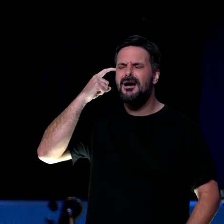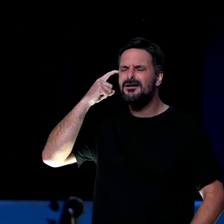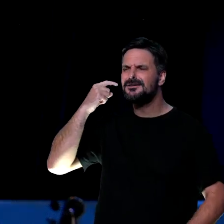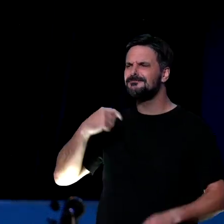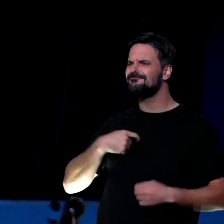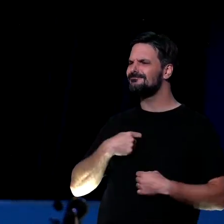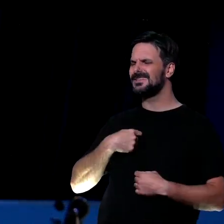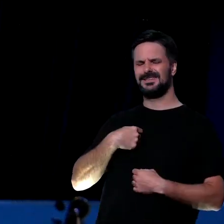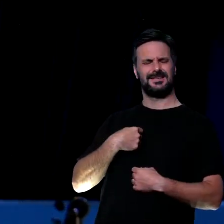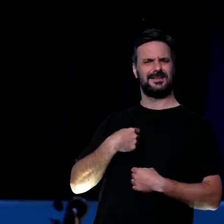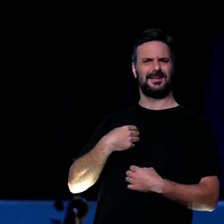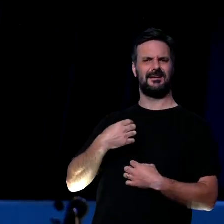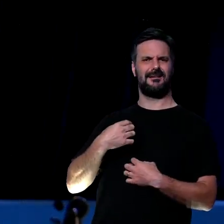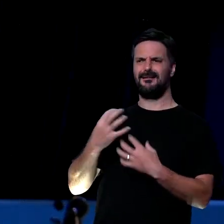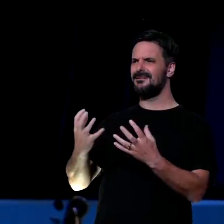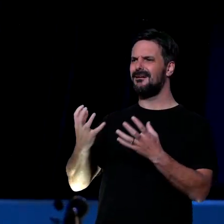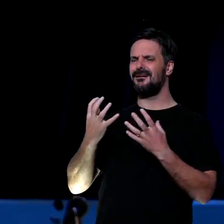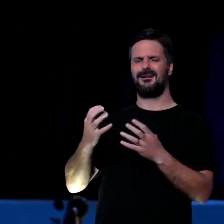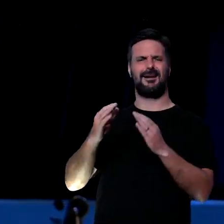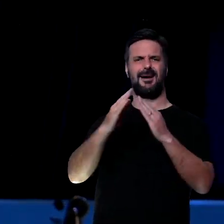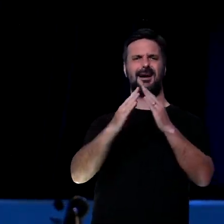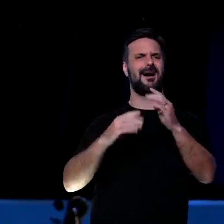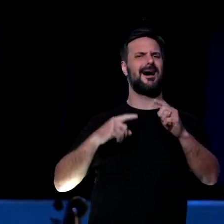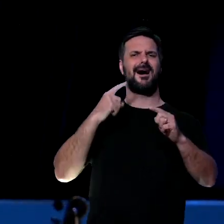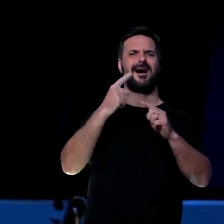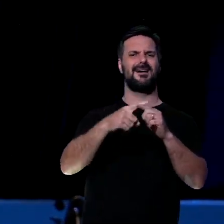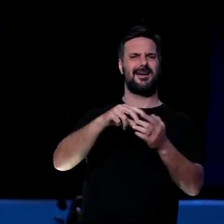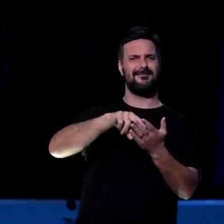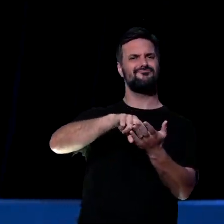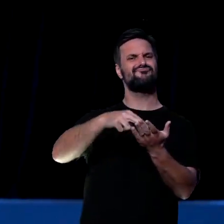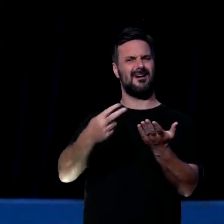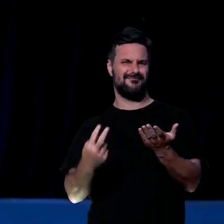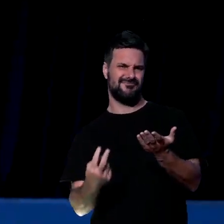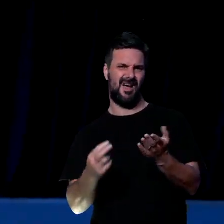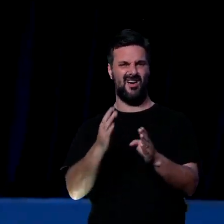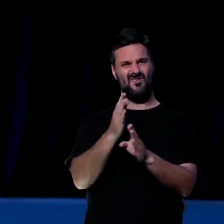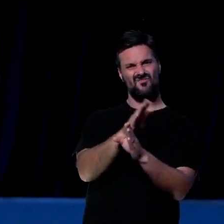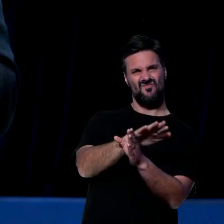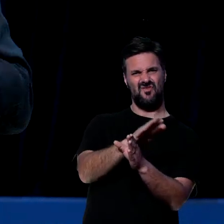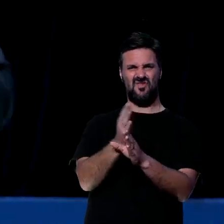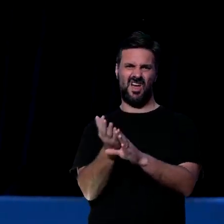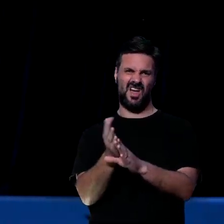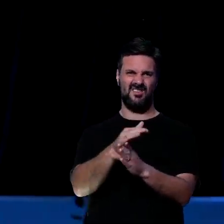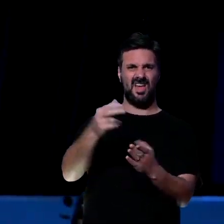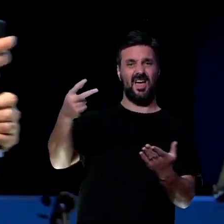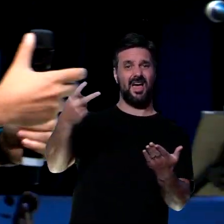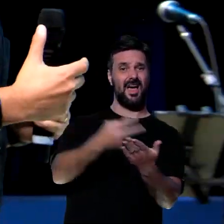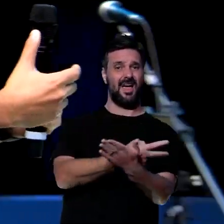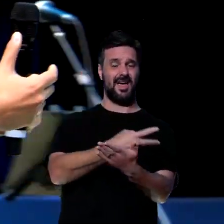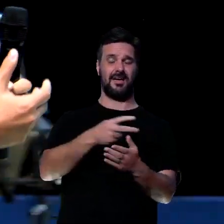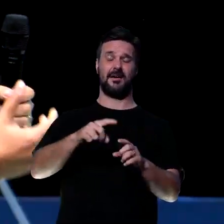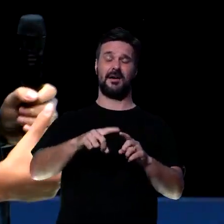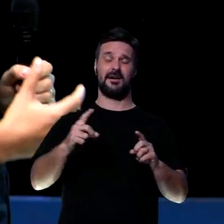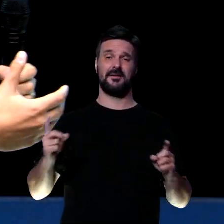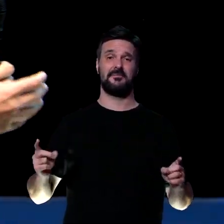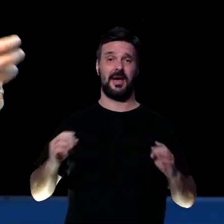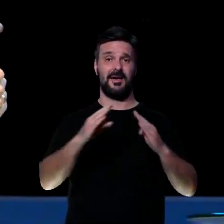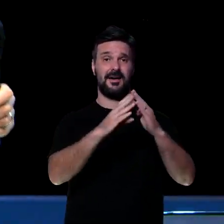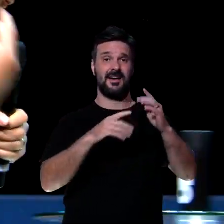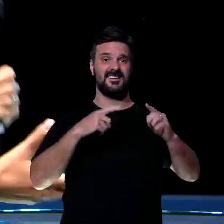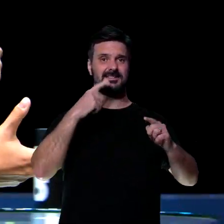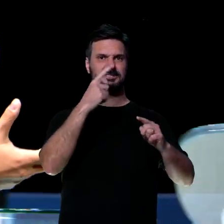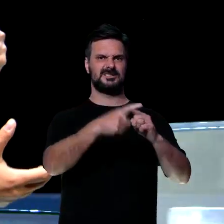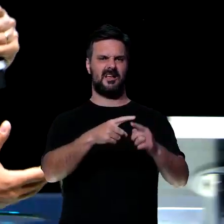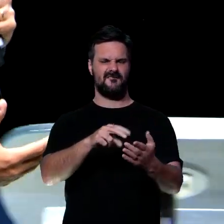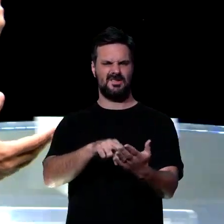ser um pouco mais como essa igreja. Ela vacilava às vezes, ela tinha seus erros, mas a gente percebe uma igreja que ela